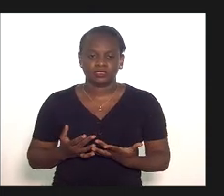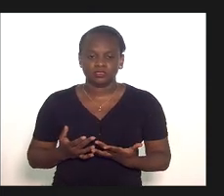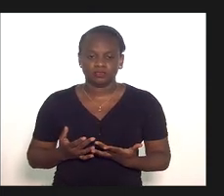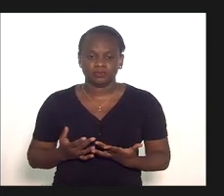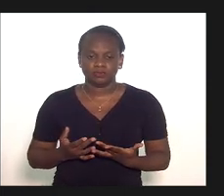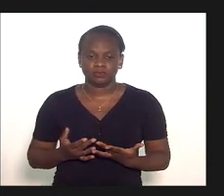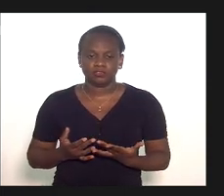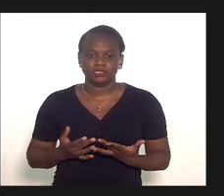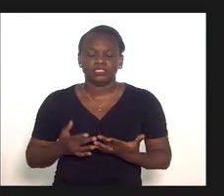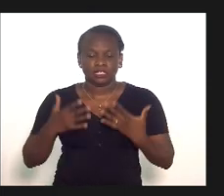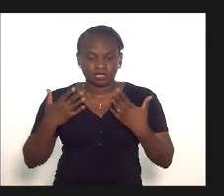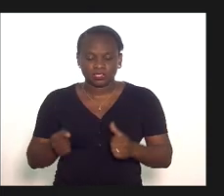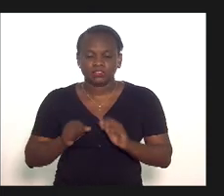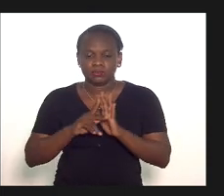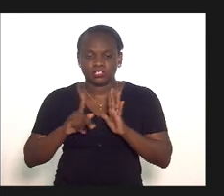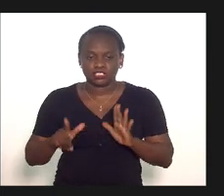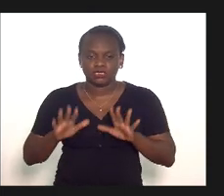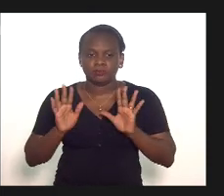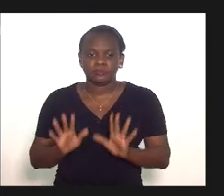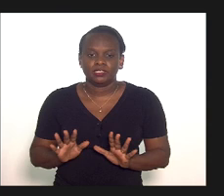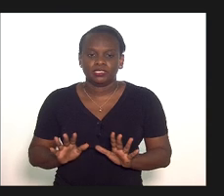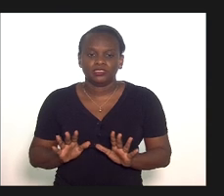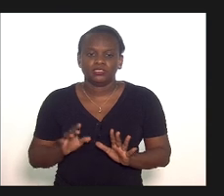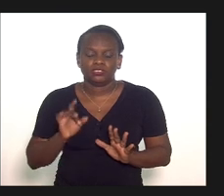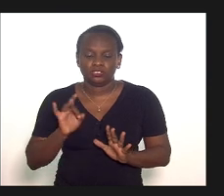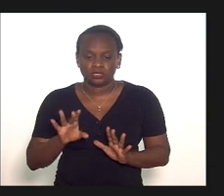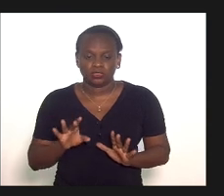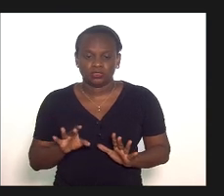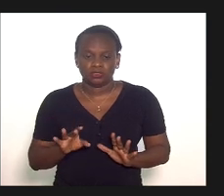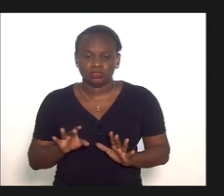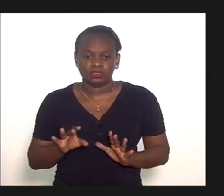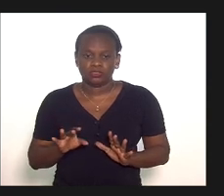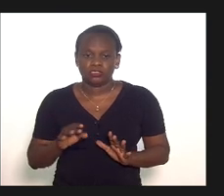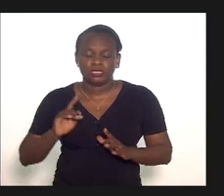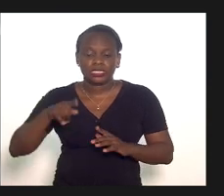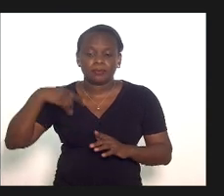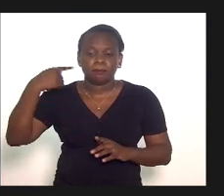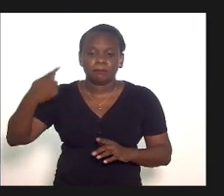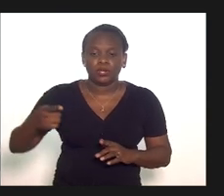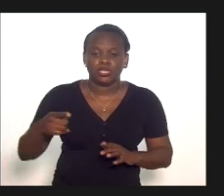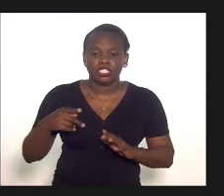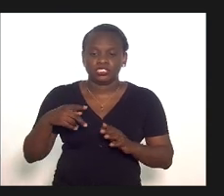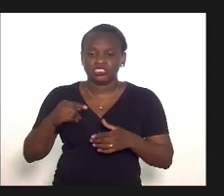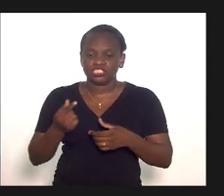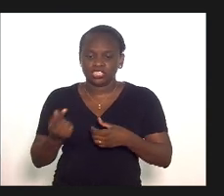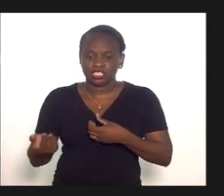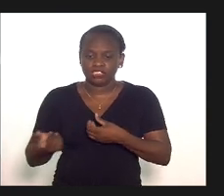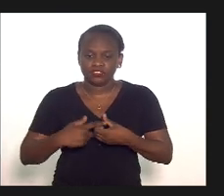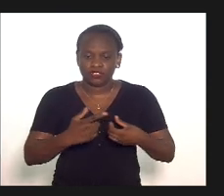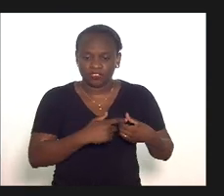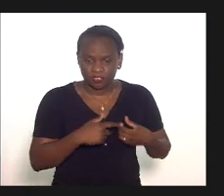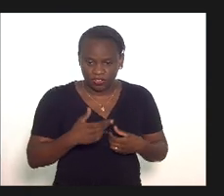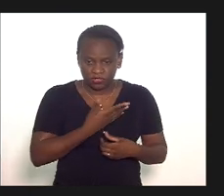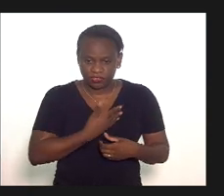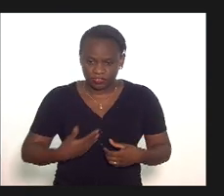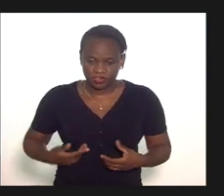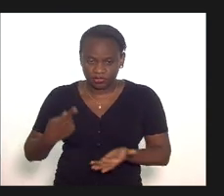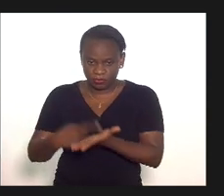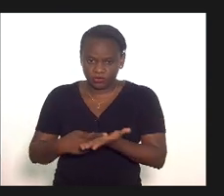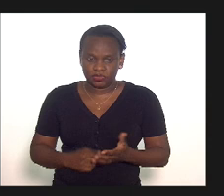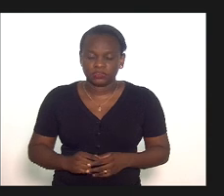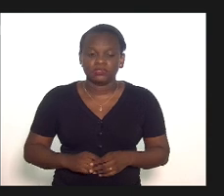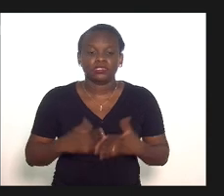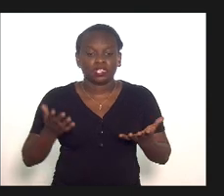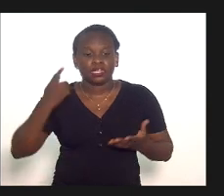que acatam o projeto mas só mediante só posteriormente ao regime de recuperação fiscal eu queria